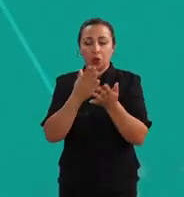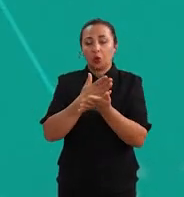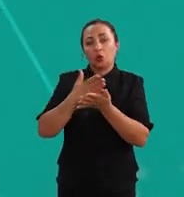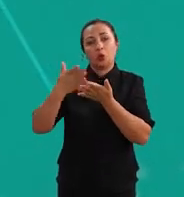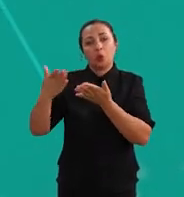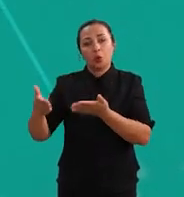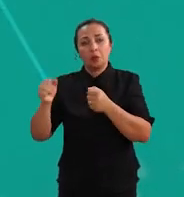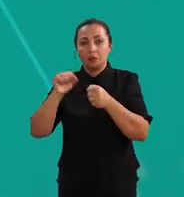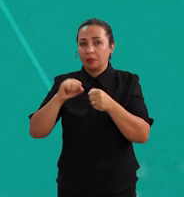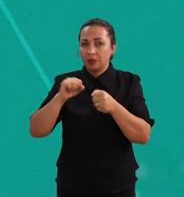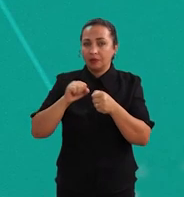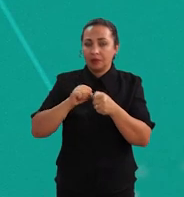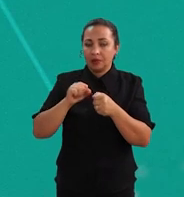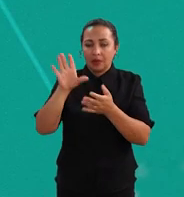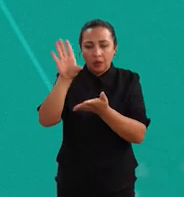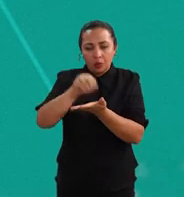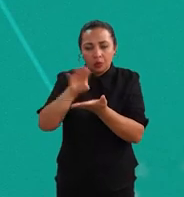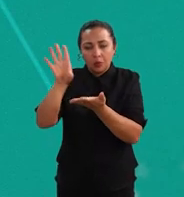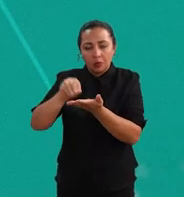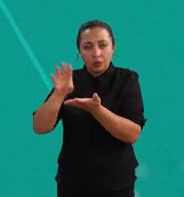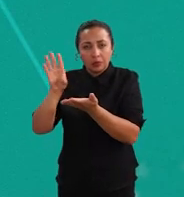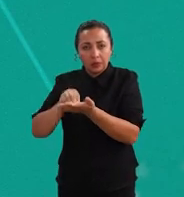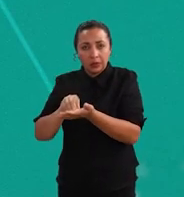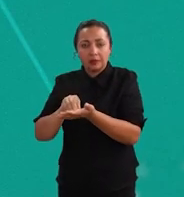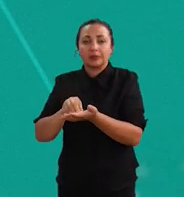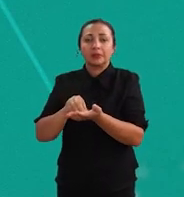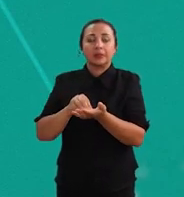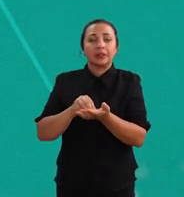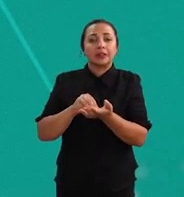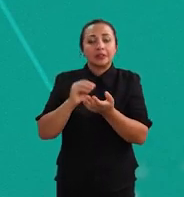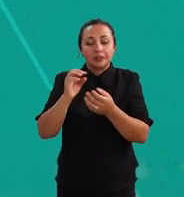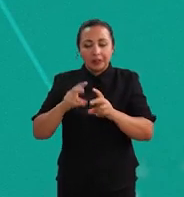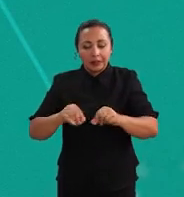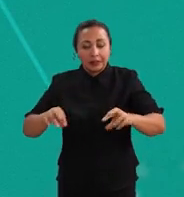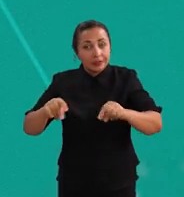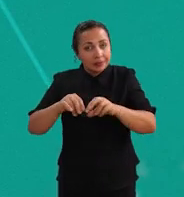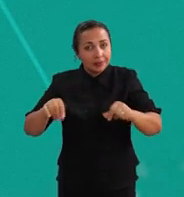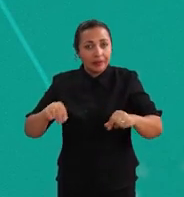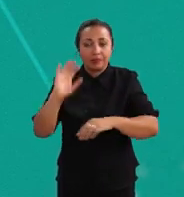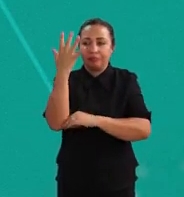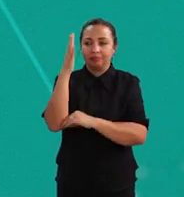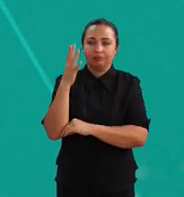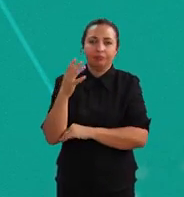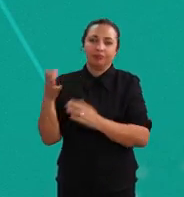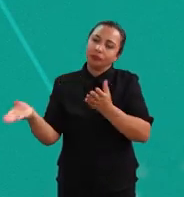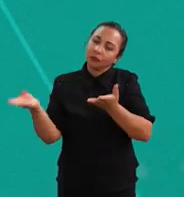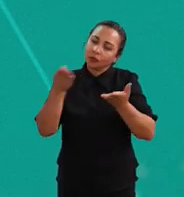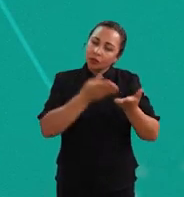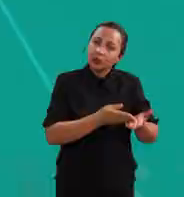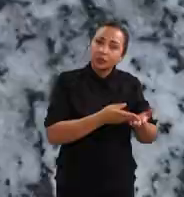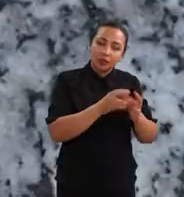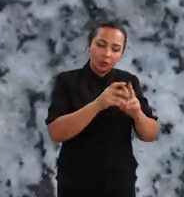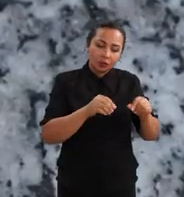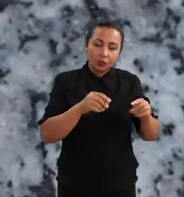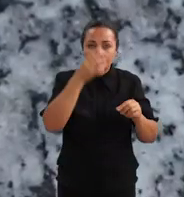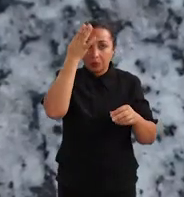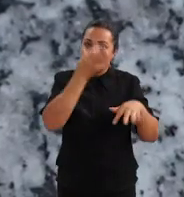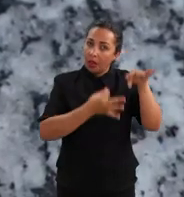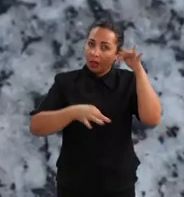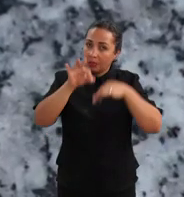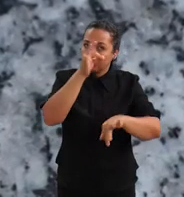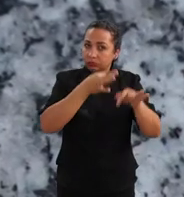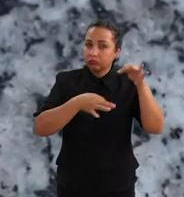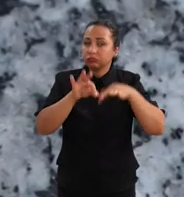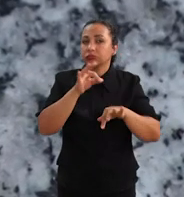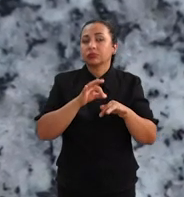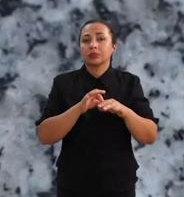O projeto começa fazendo coleta de amostras de solo e de plantas. Então, trazendo o solo para